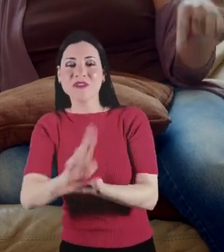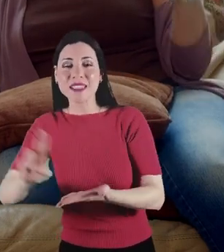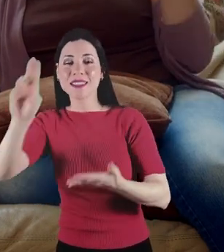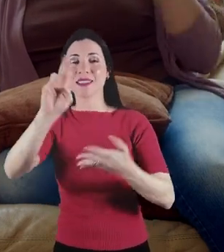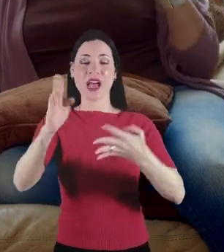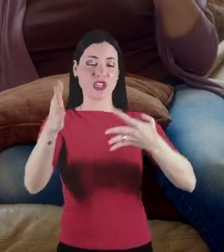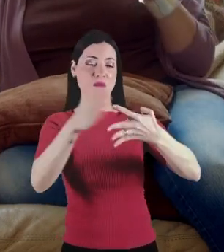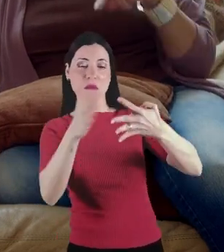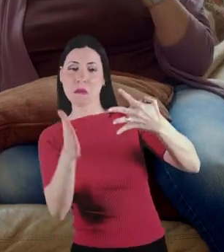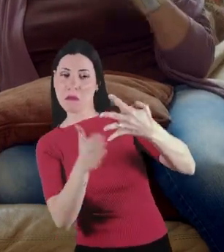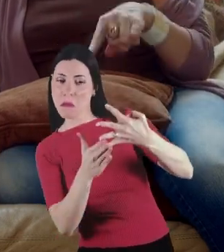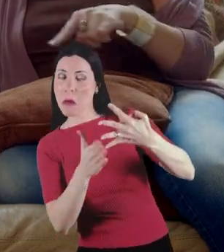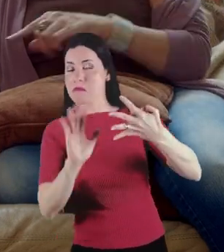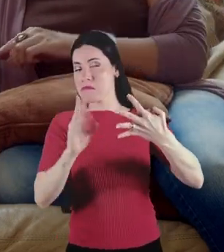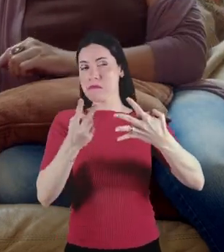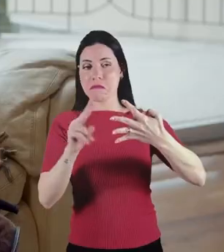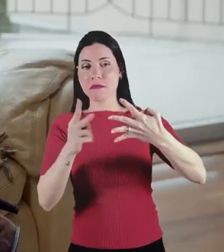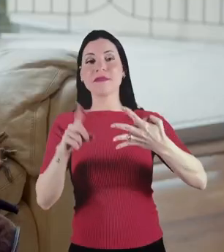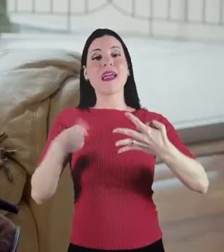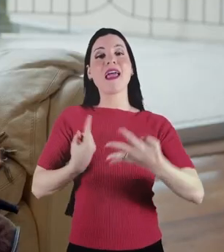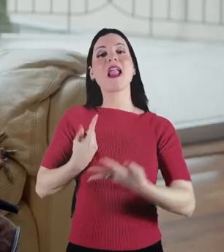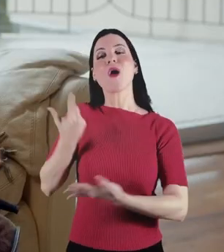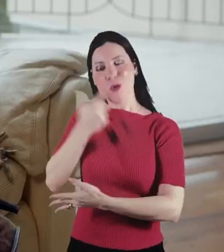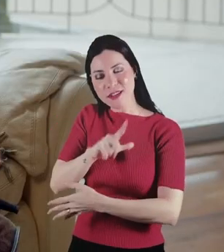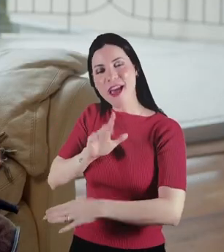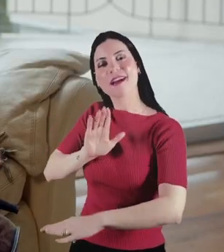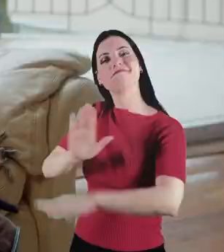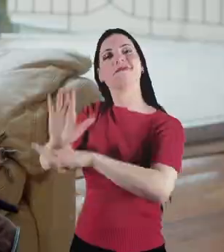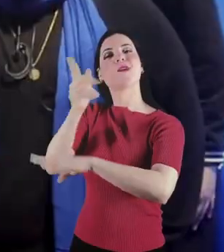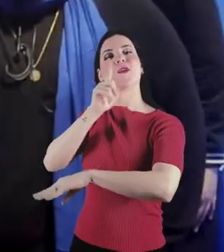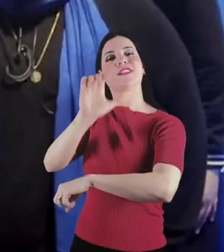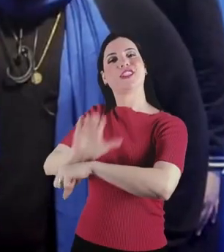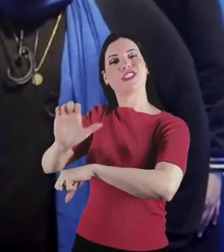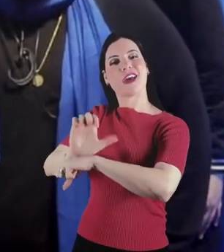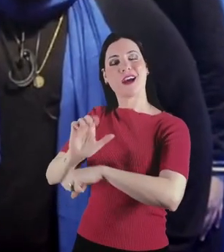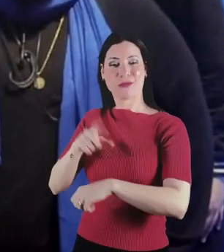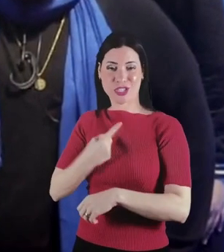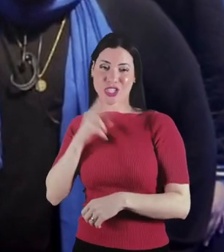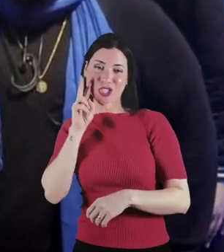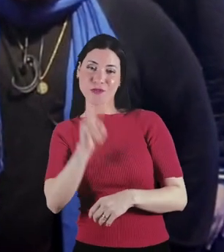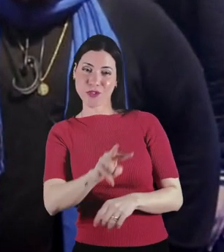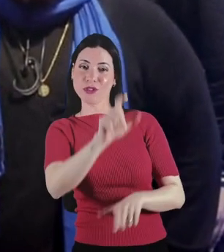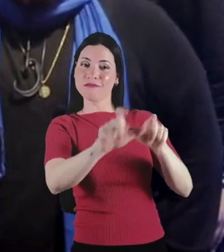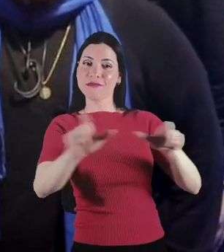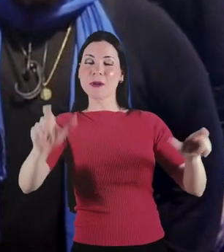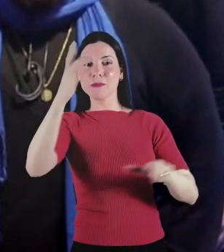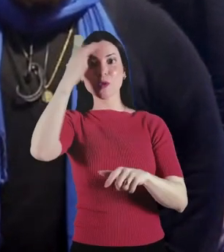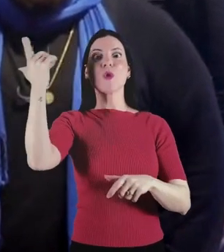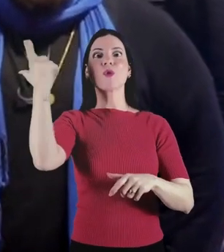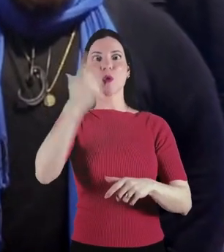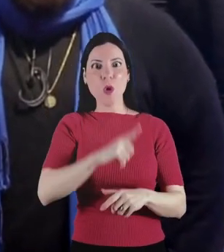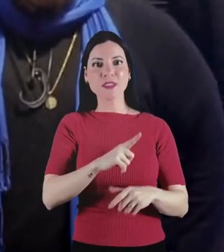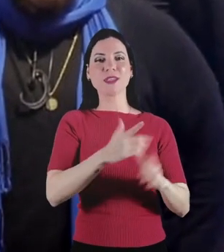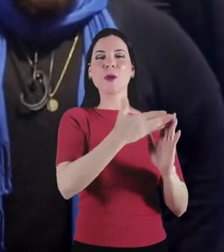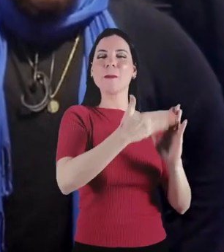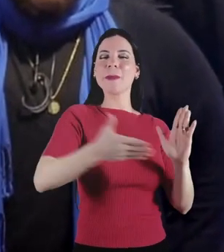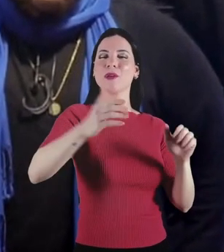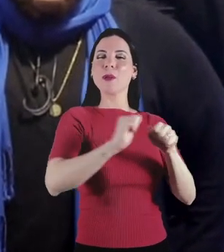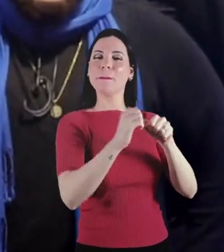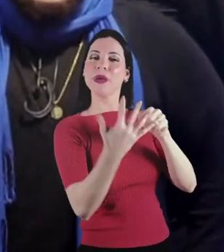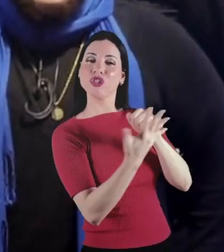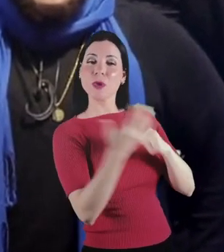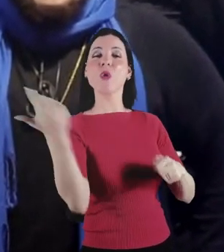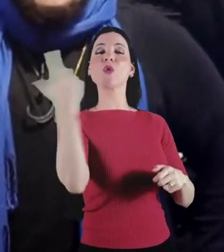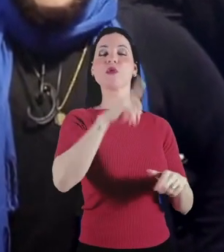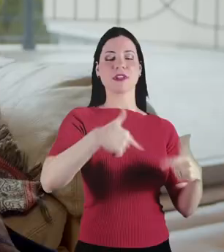ou não, ela não vai ficar mais sem estágio. Durante a pandemia, a gente viu muito isso, de pessoas que conseguiram emprego, porque abriram muitas vagas remotas, e